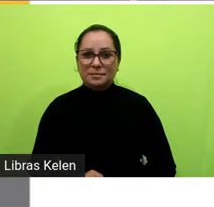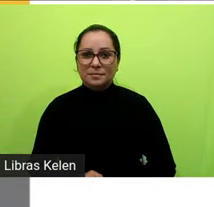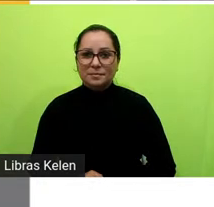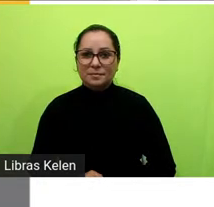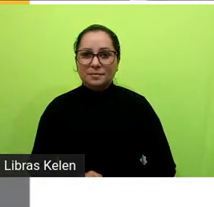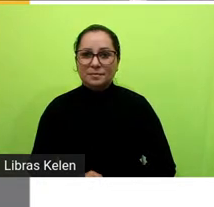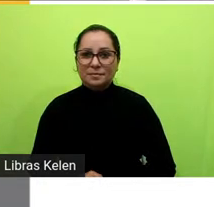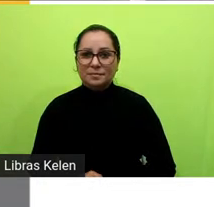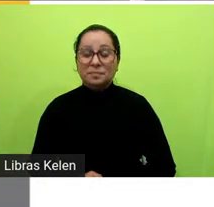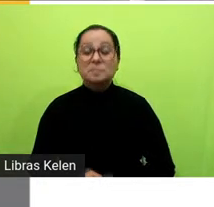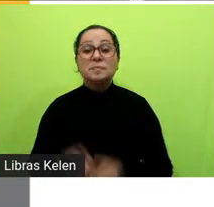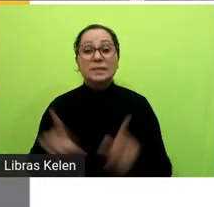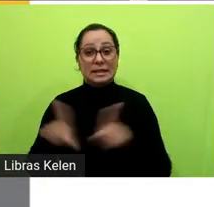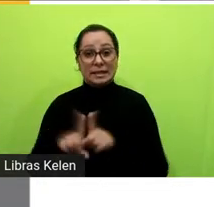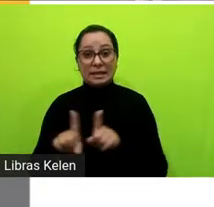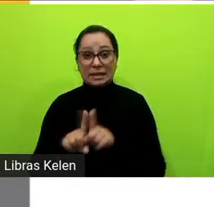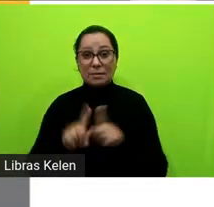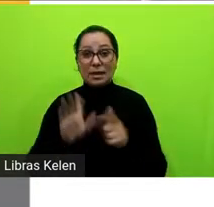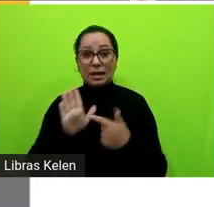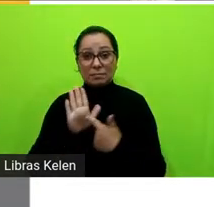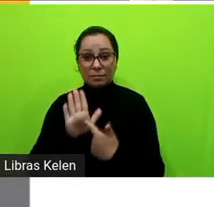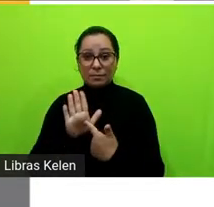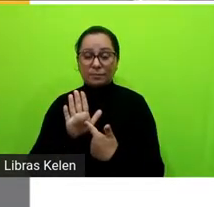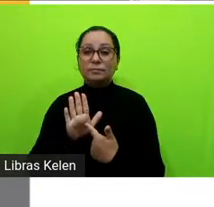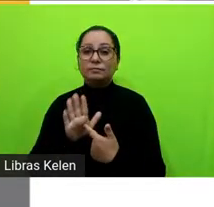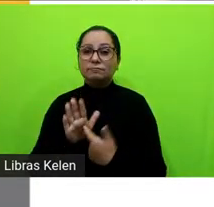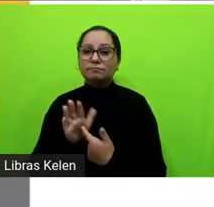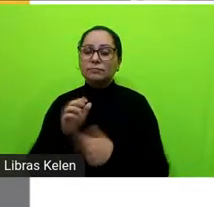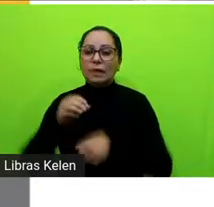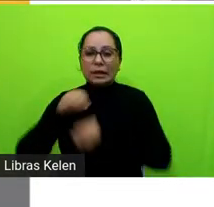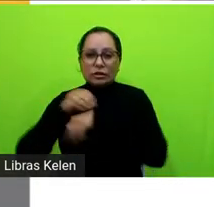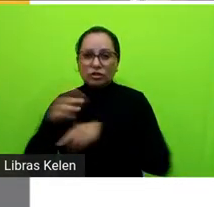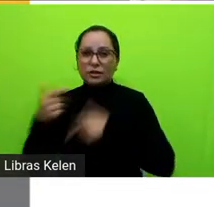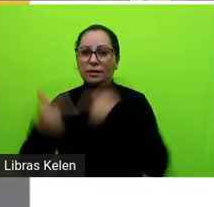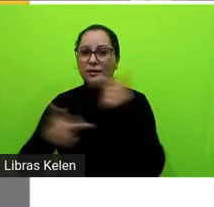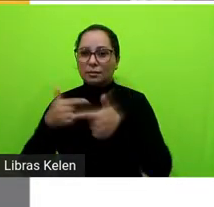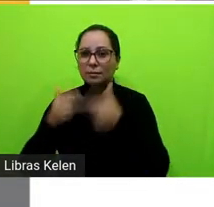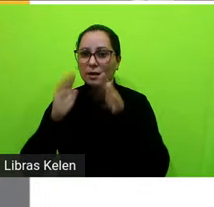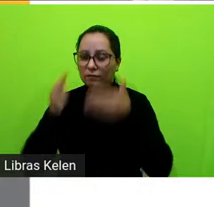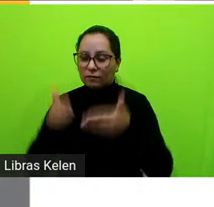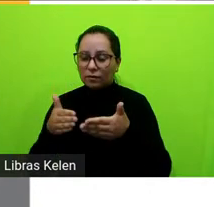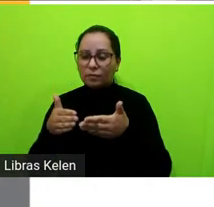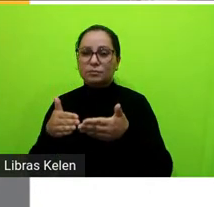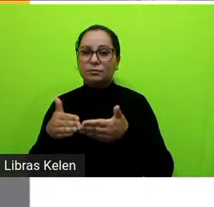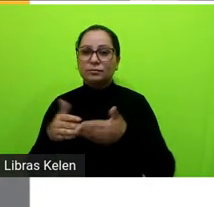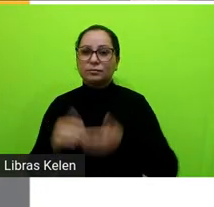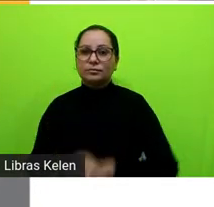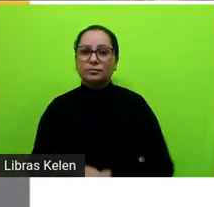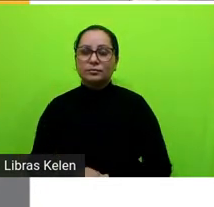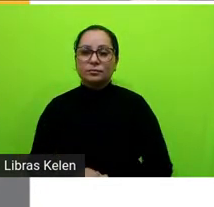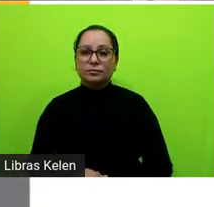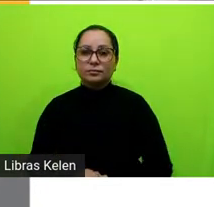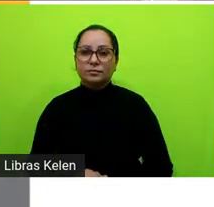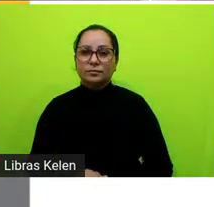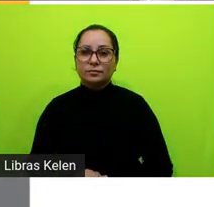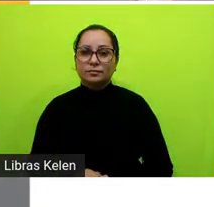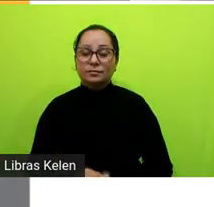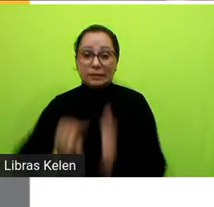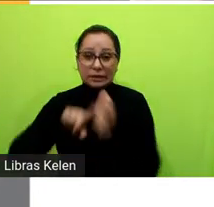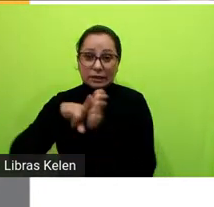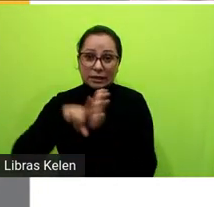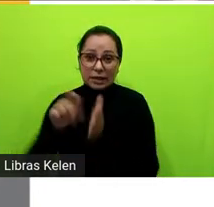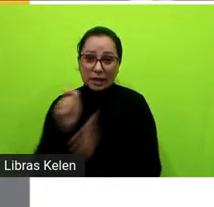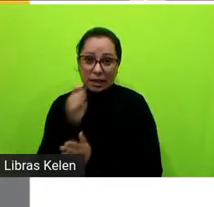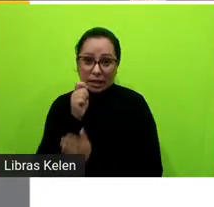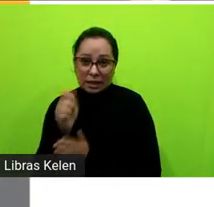aqui também a gente vai citar então trabalhar um pouco mais proximamente com o detetive Sherlock Holmes né